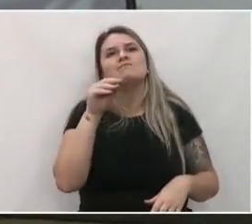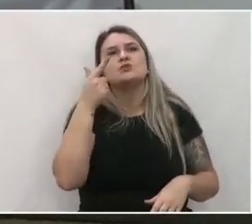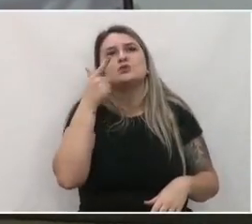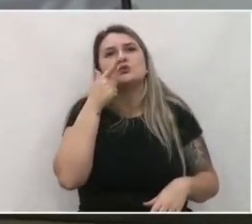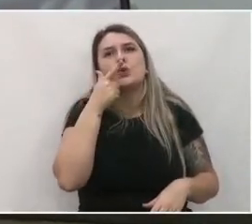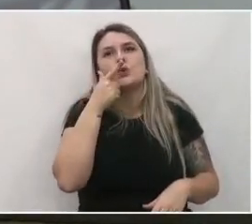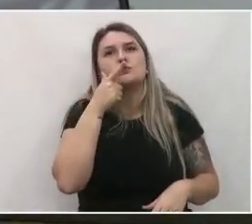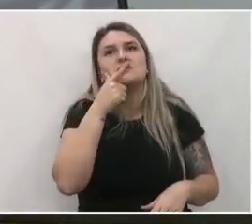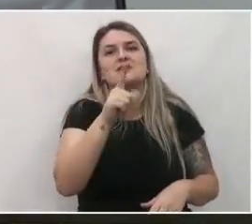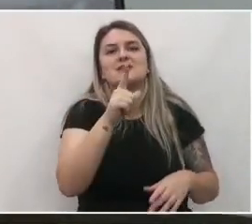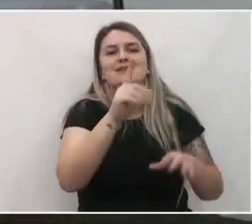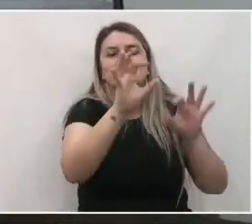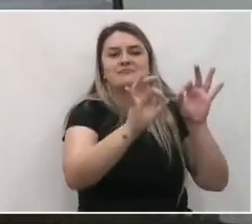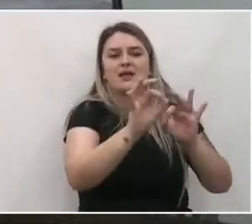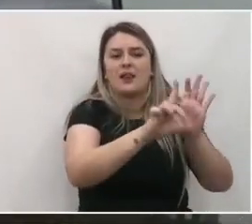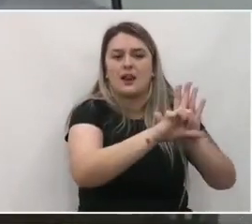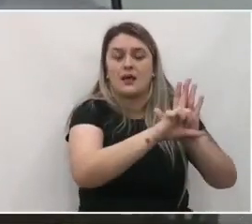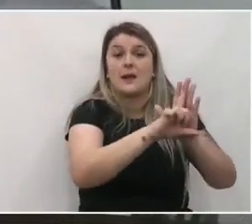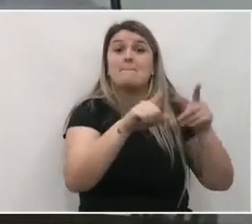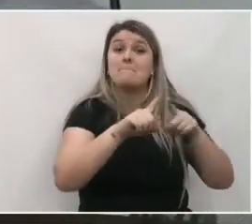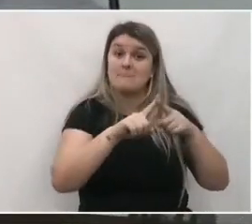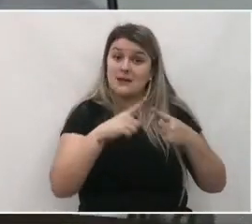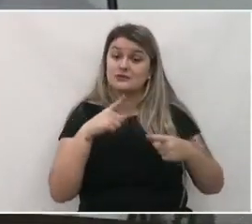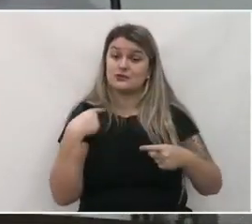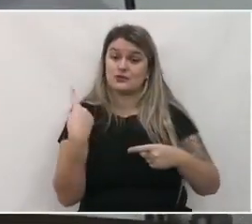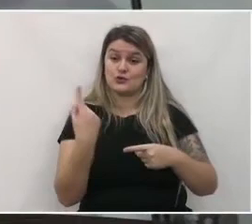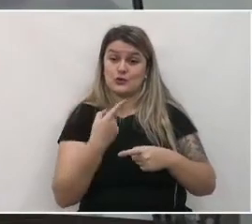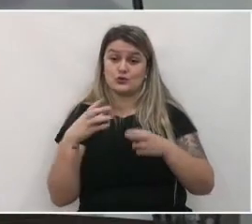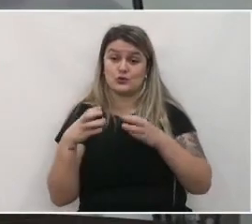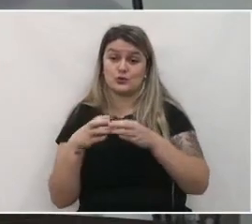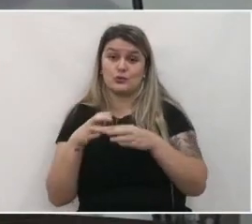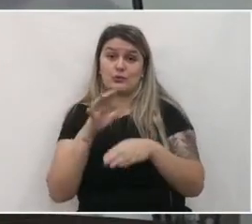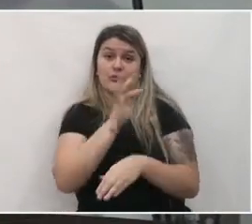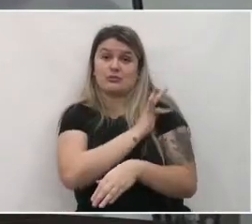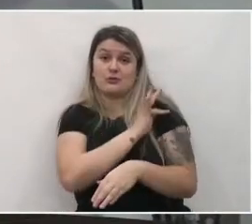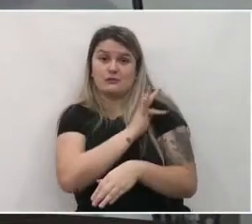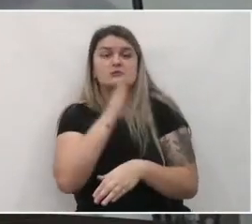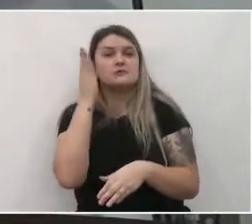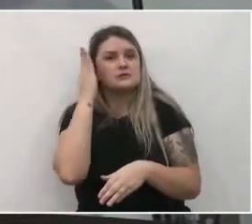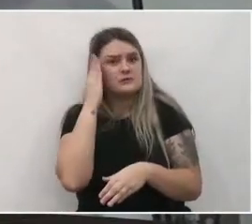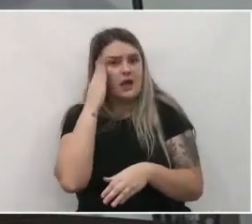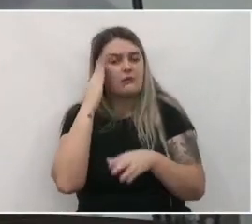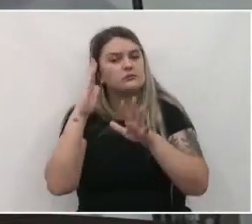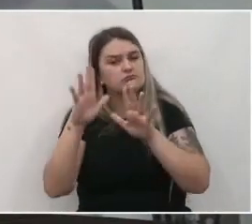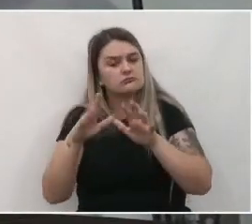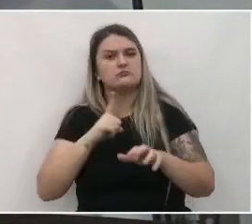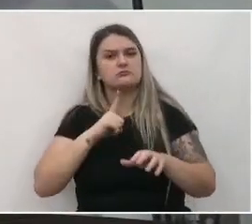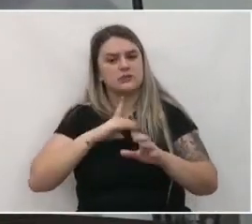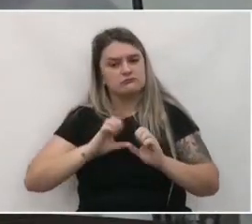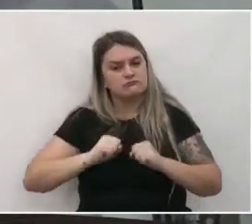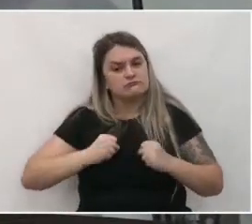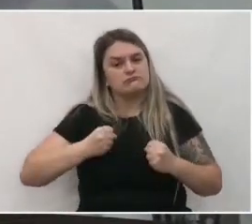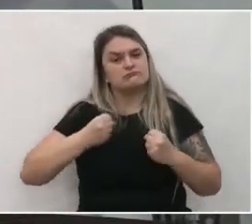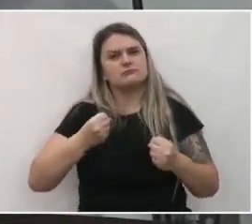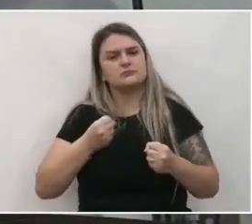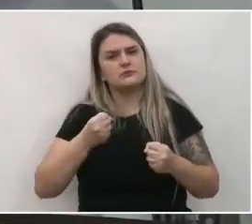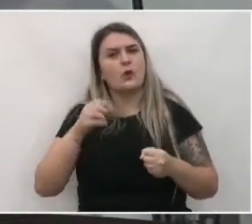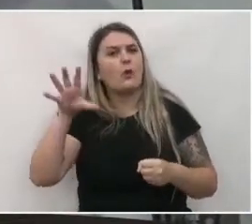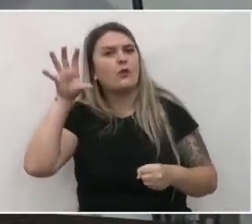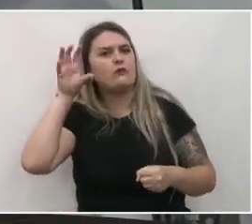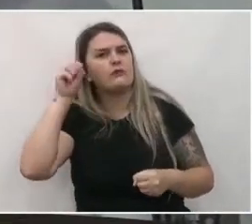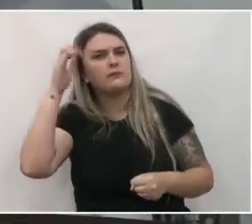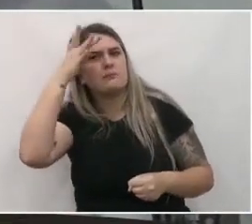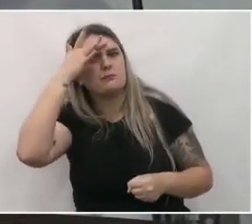de acordo com a lei, mas nós estamos aqui para nós vamos fazer todo o esforço para que aquela sugestão